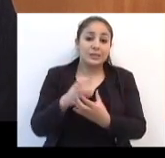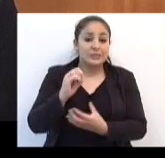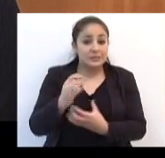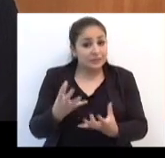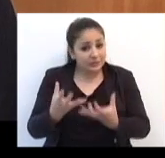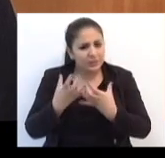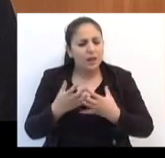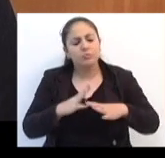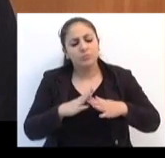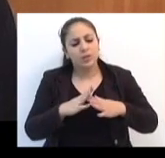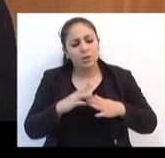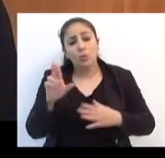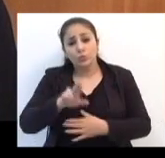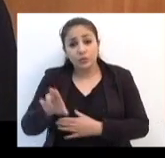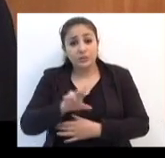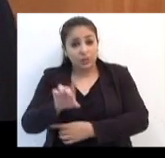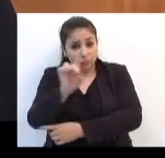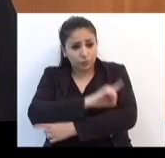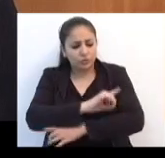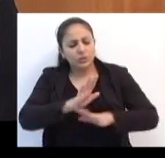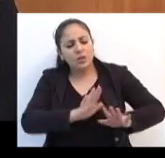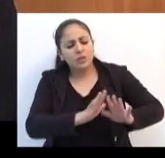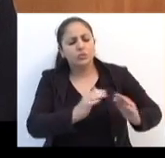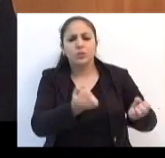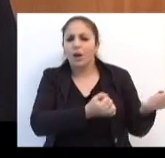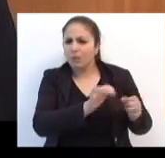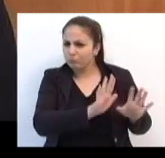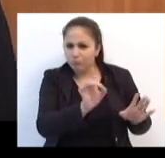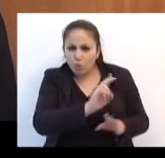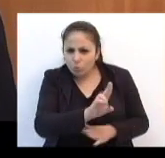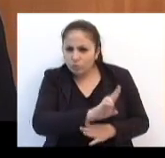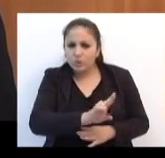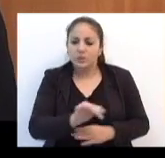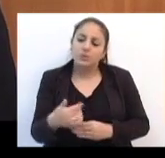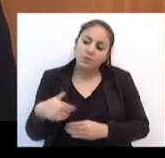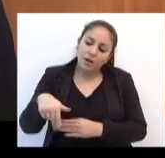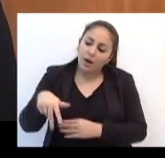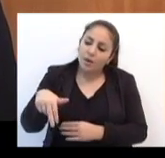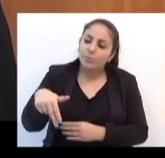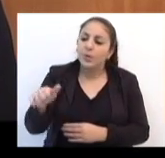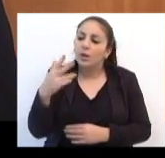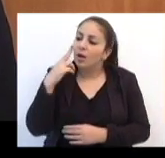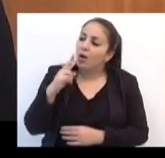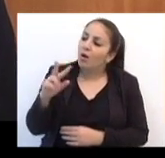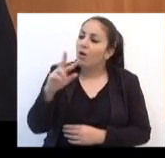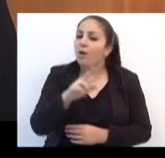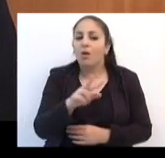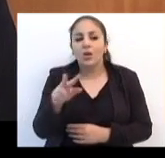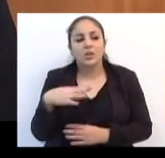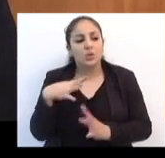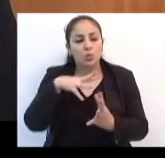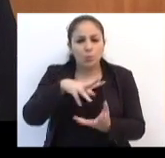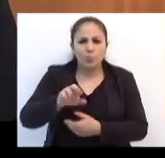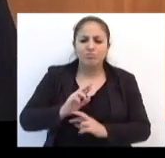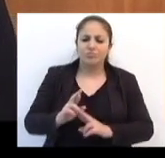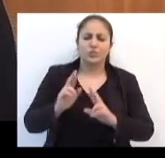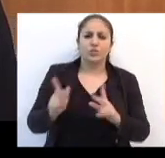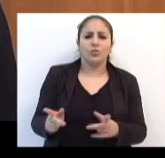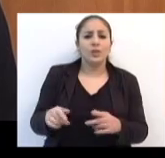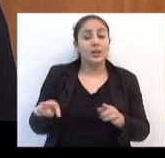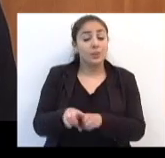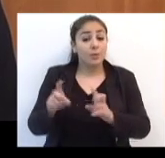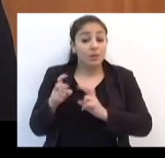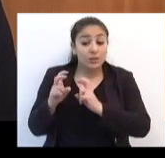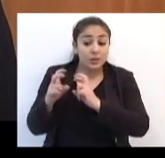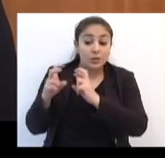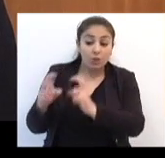aderir nesse dia, deixe o seu carro em casa, faça a experiência, caminhe, olhe, o mundo fica bem diferente a gente caminhando. Ou pegue